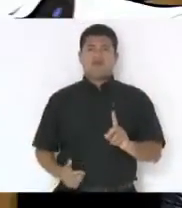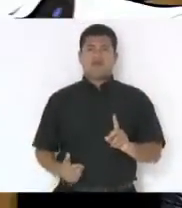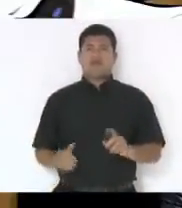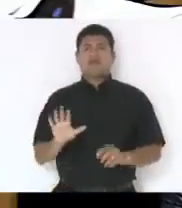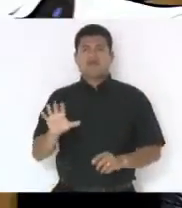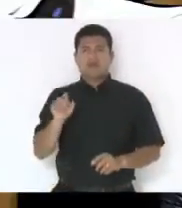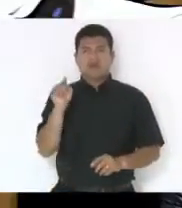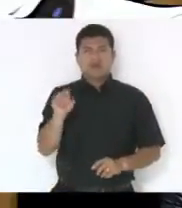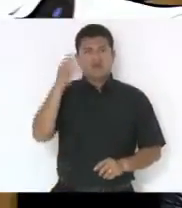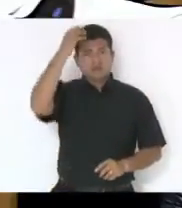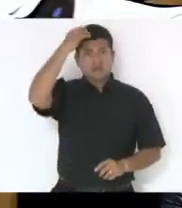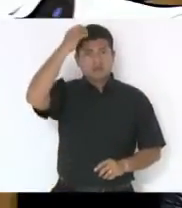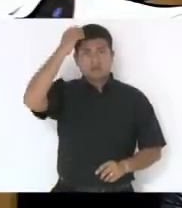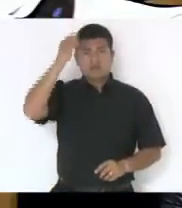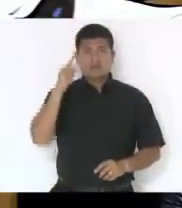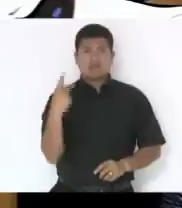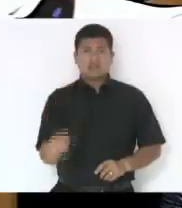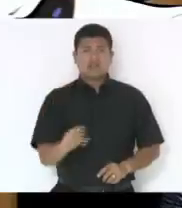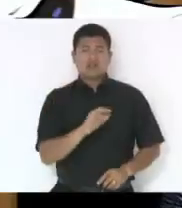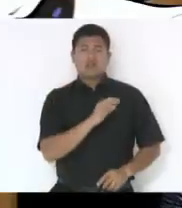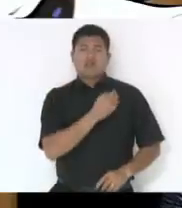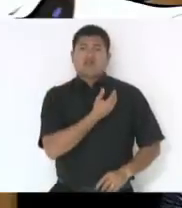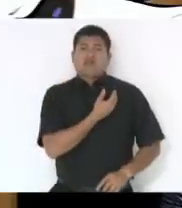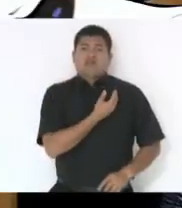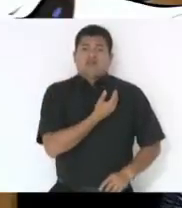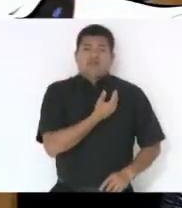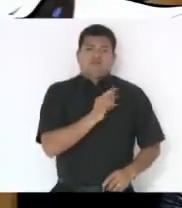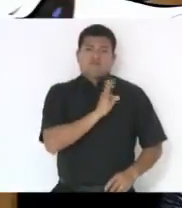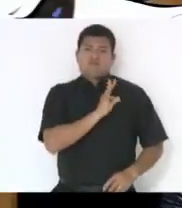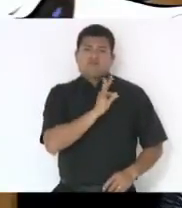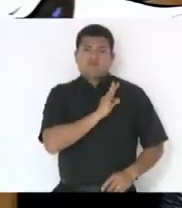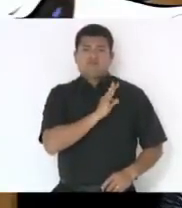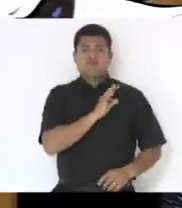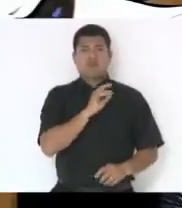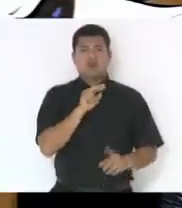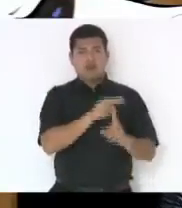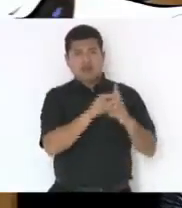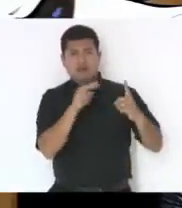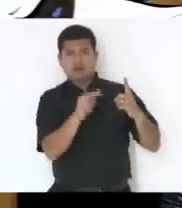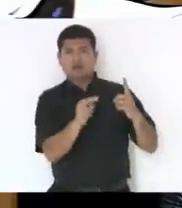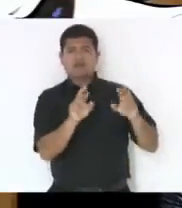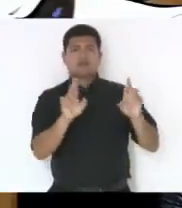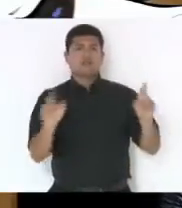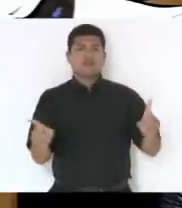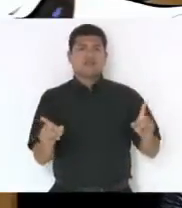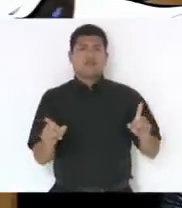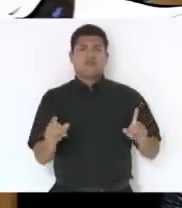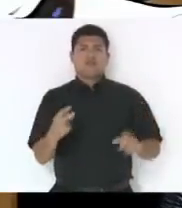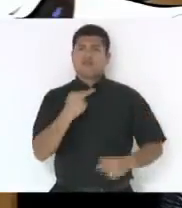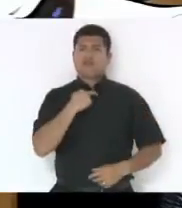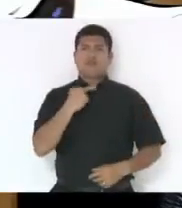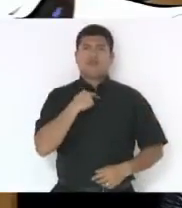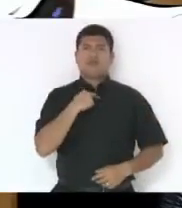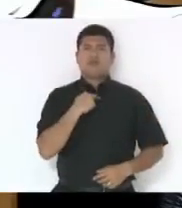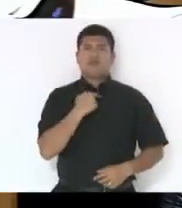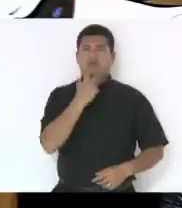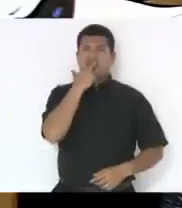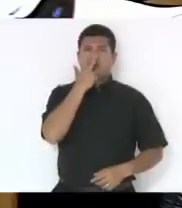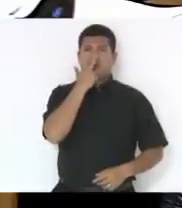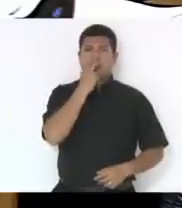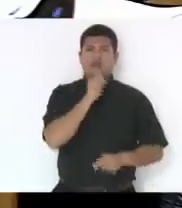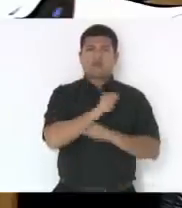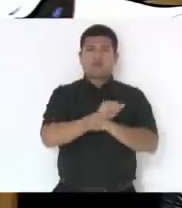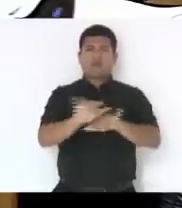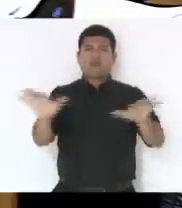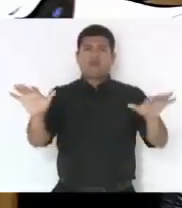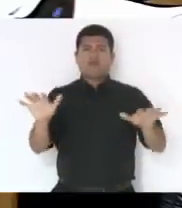que têm uma visão que não pode e daí colocam, inclusive, jogam no lixo todos os